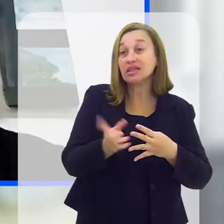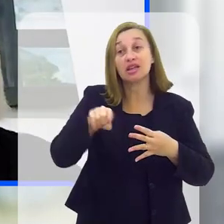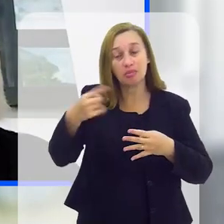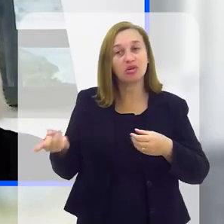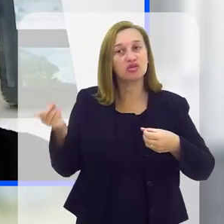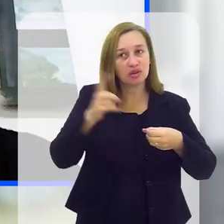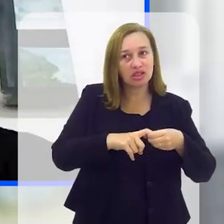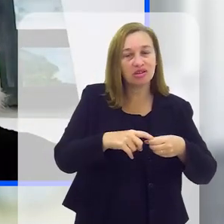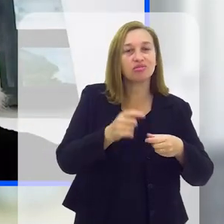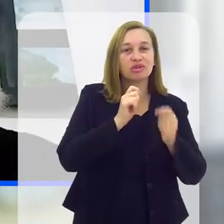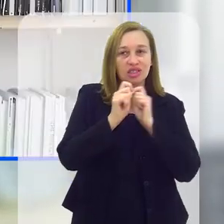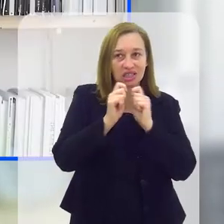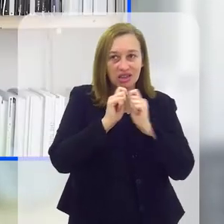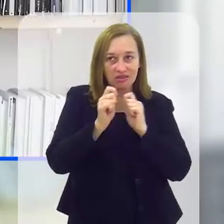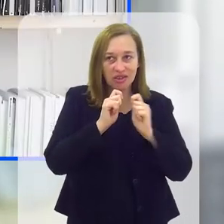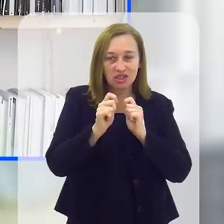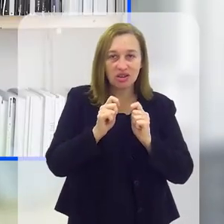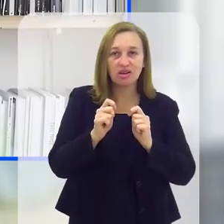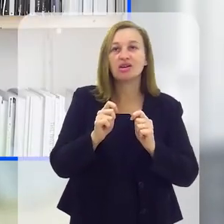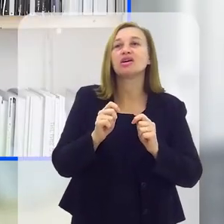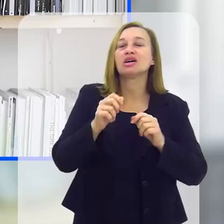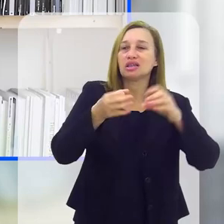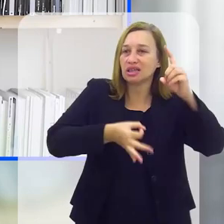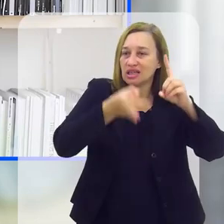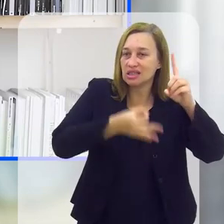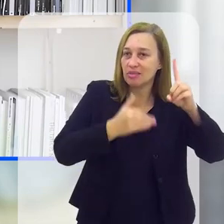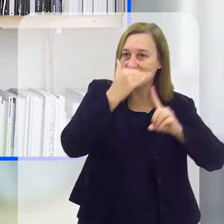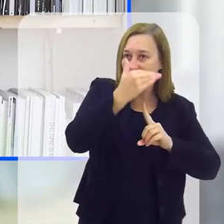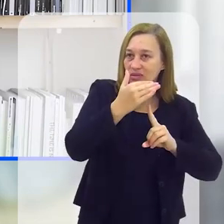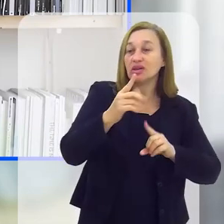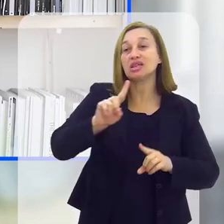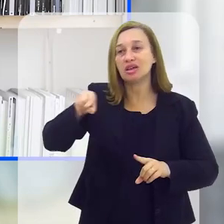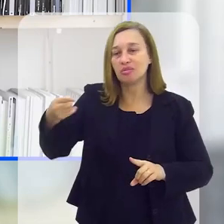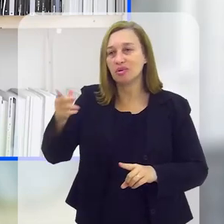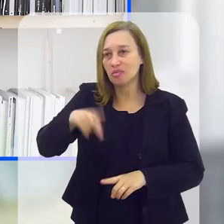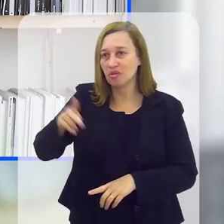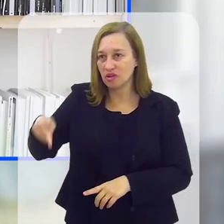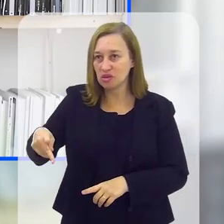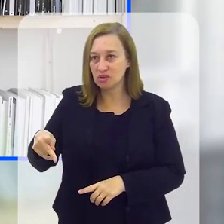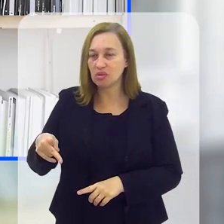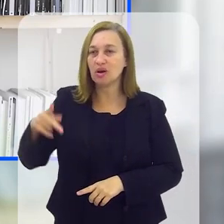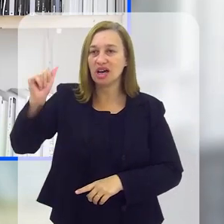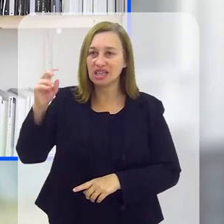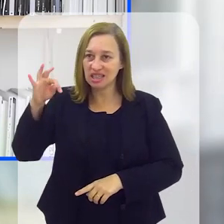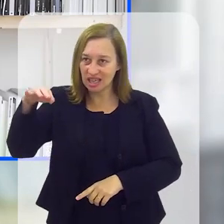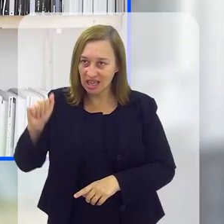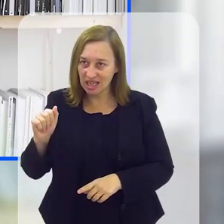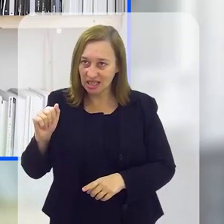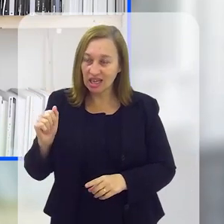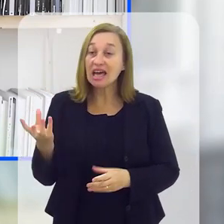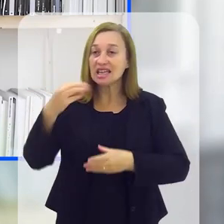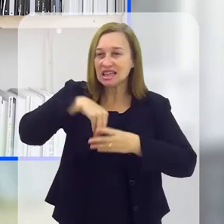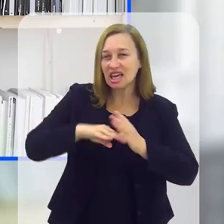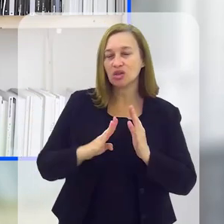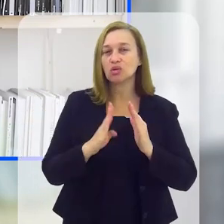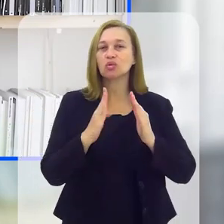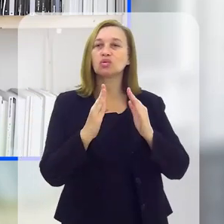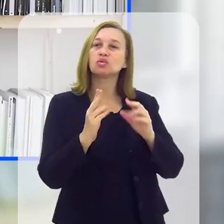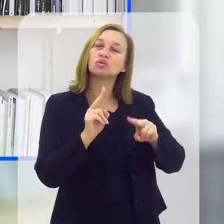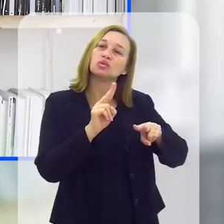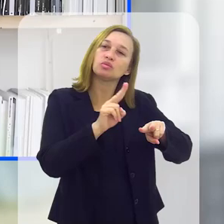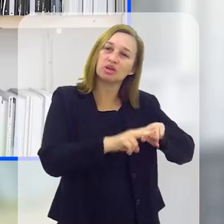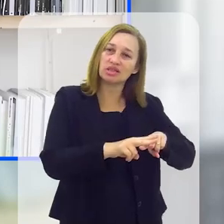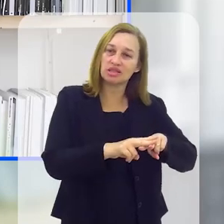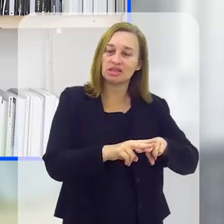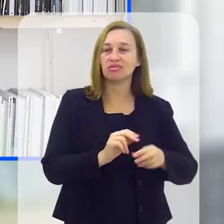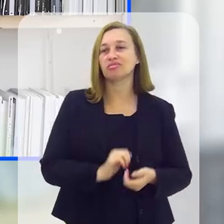na volta vamos continuar com a entrevista com o desembargador Ciro Darlan e com a Anitta de Alvarenga, diretora do Colégio Mário Quintana, que funciona dentro